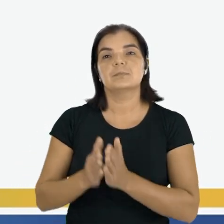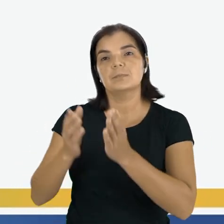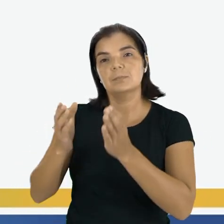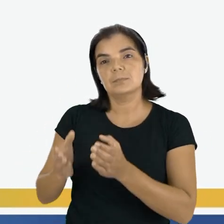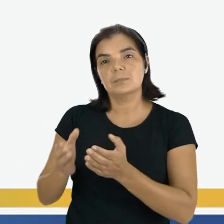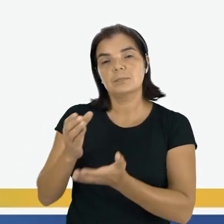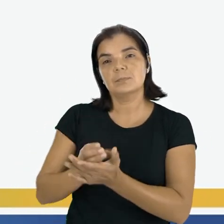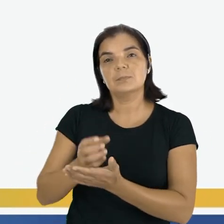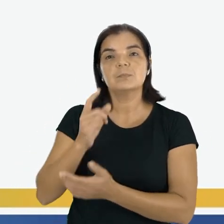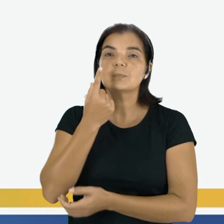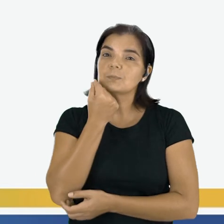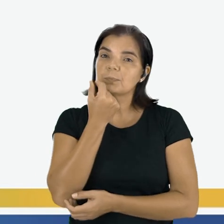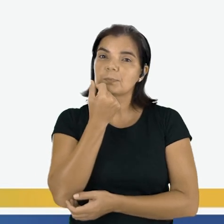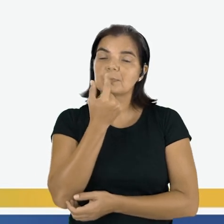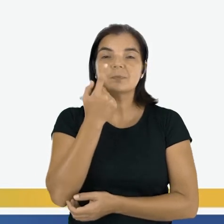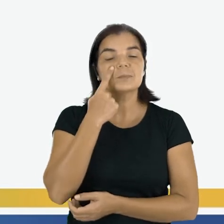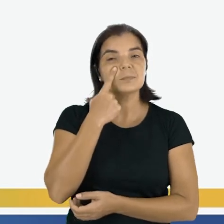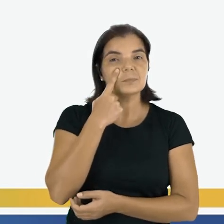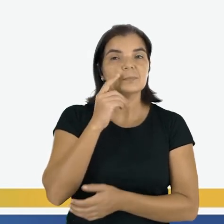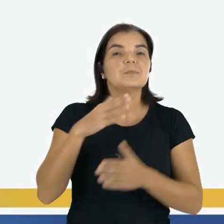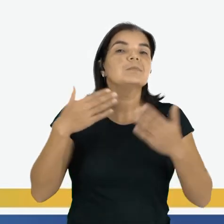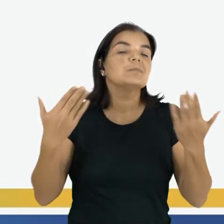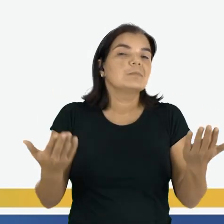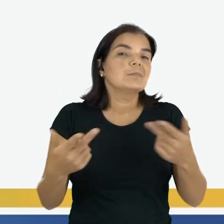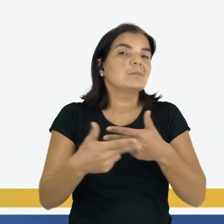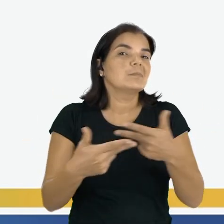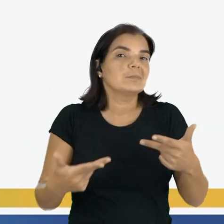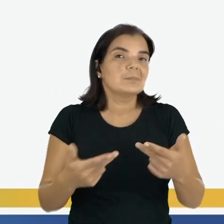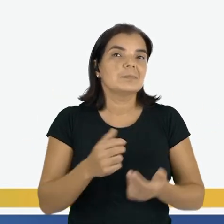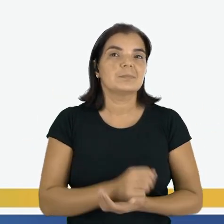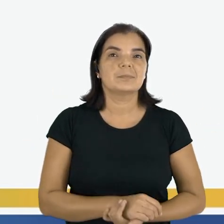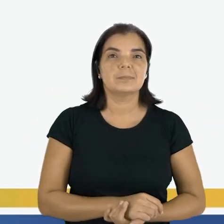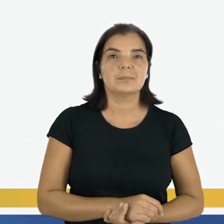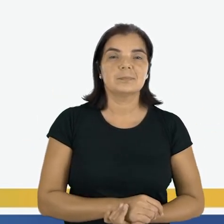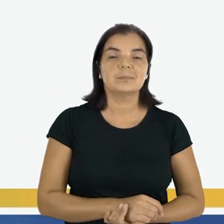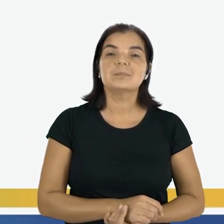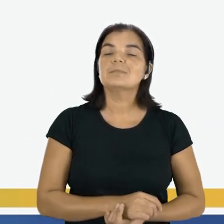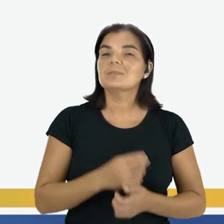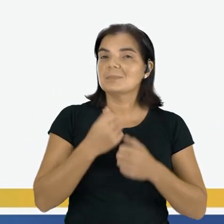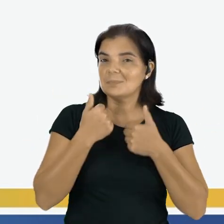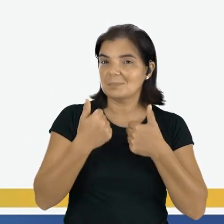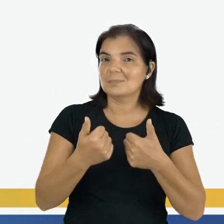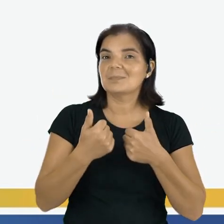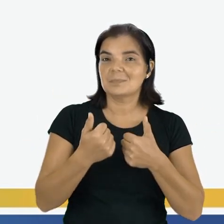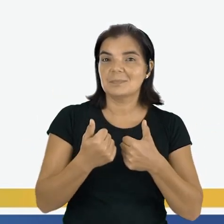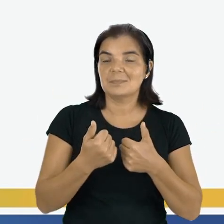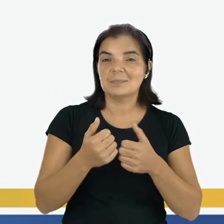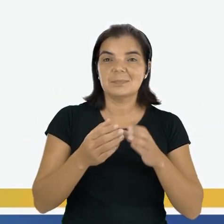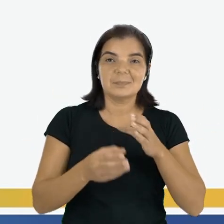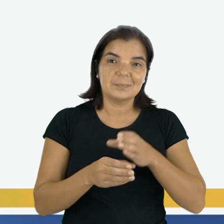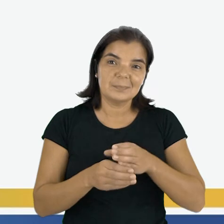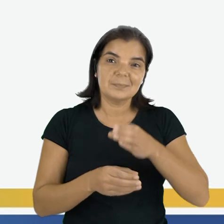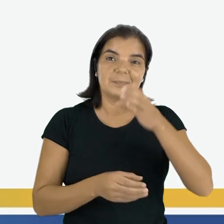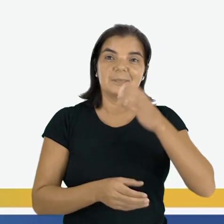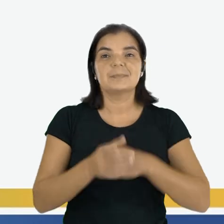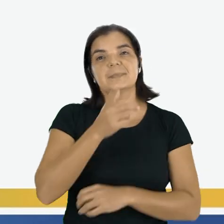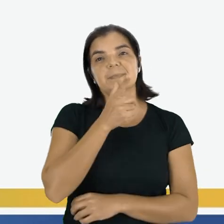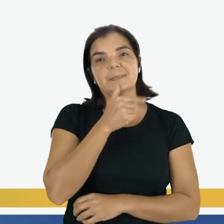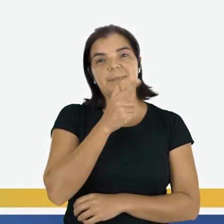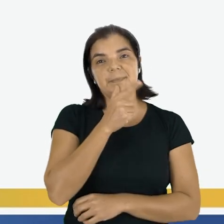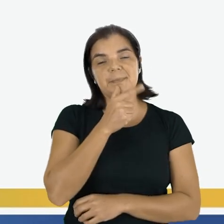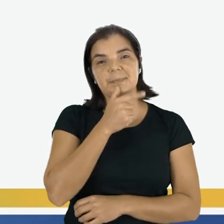-lápis. Você já conseguiu localizar qual é esse objeto? Muito bem. Este objeto é a